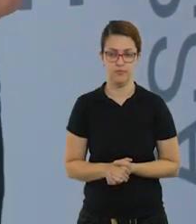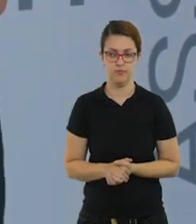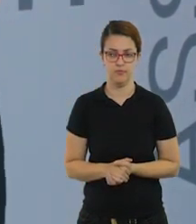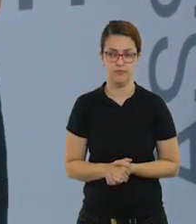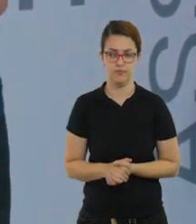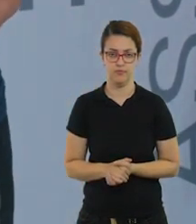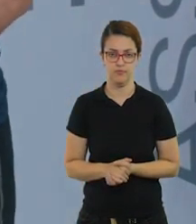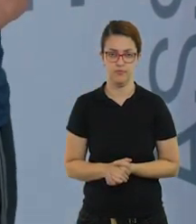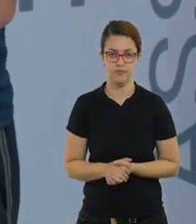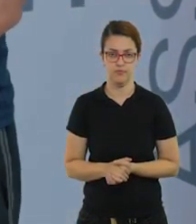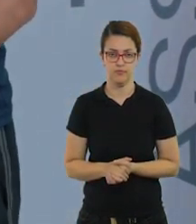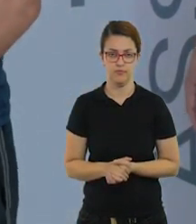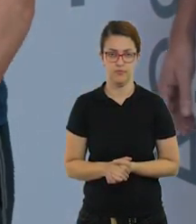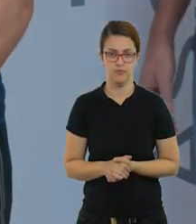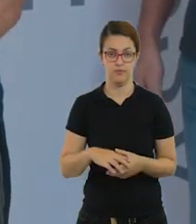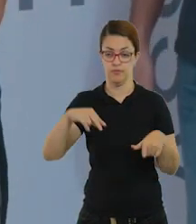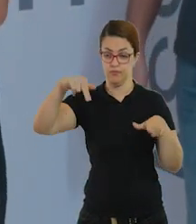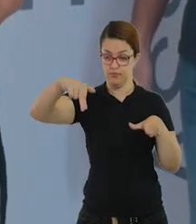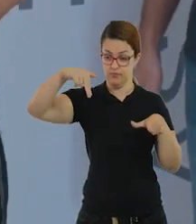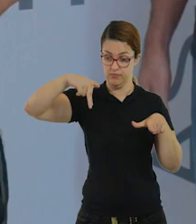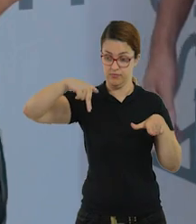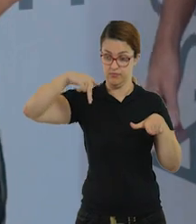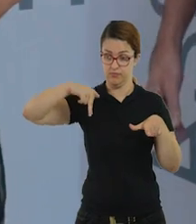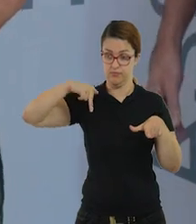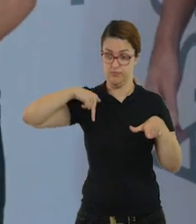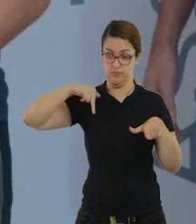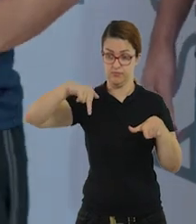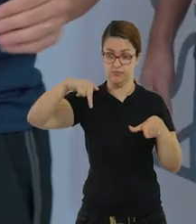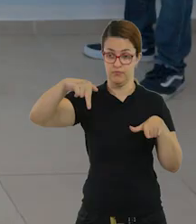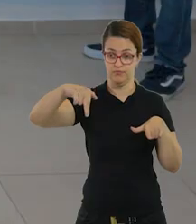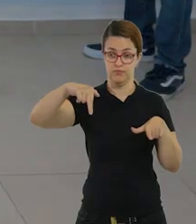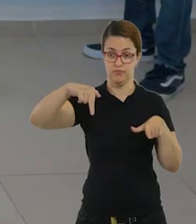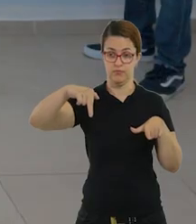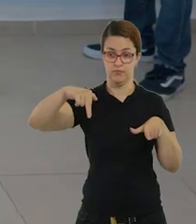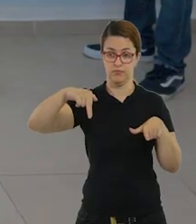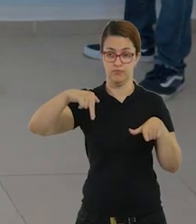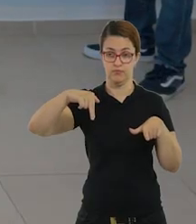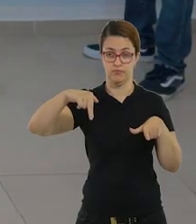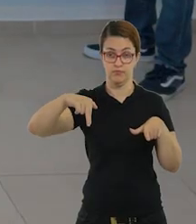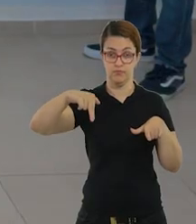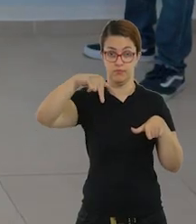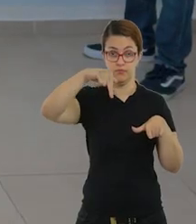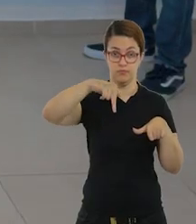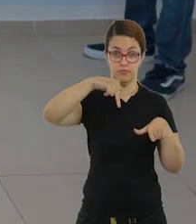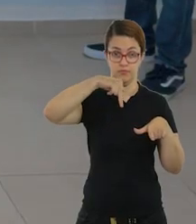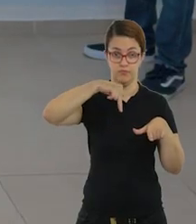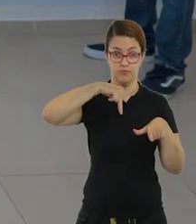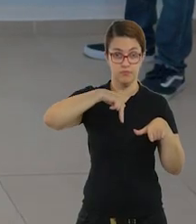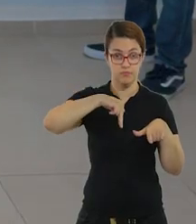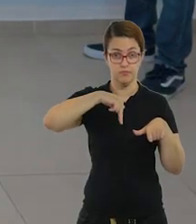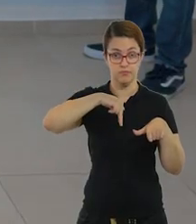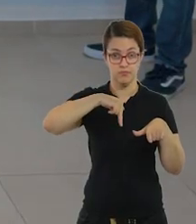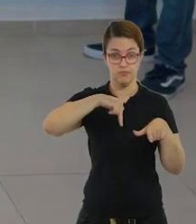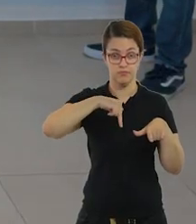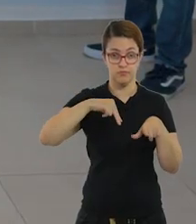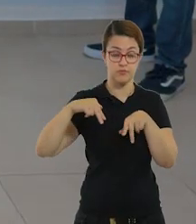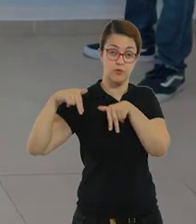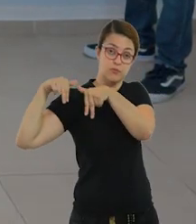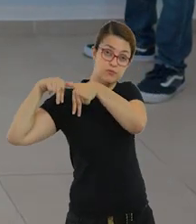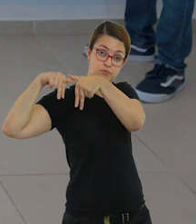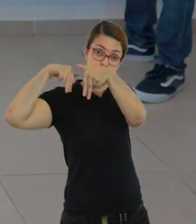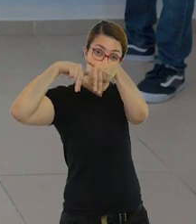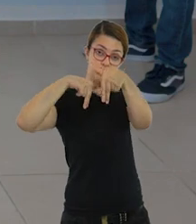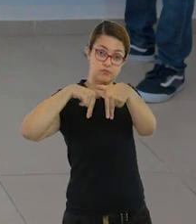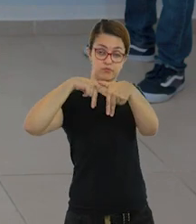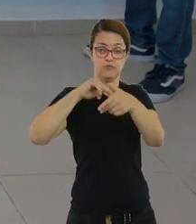começar nos quadrantes, um pé em cada quadrado, vou para a esquerda, vou voltar para a direita. Quando eu for pular para a segunda coluna,